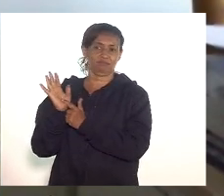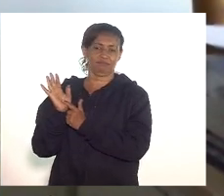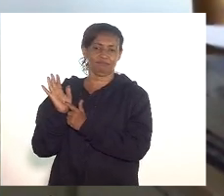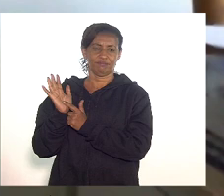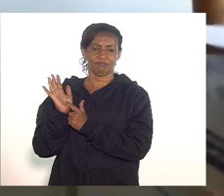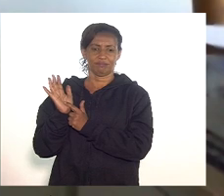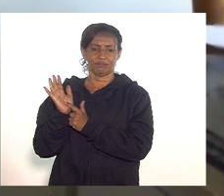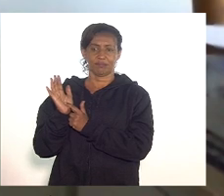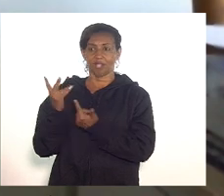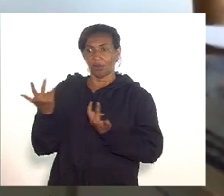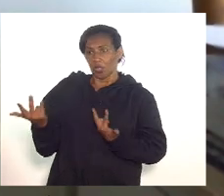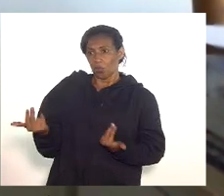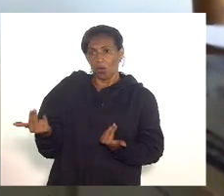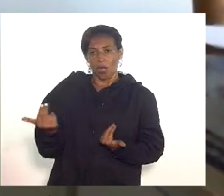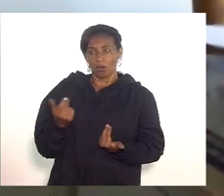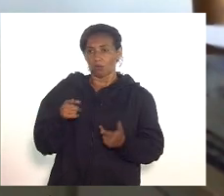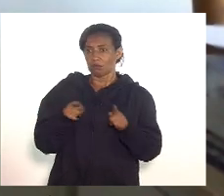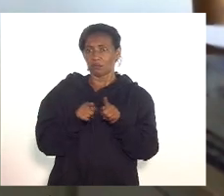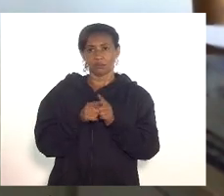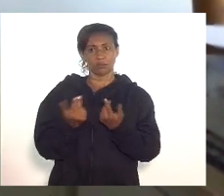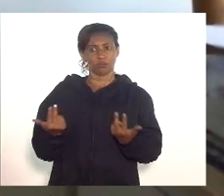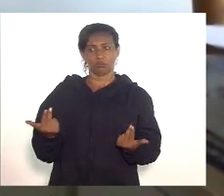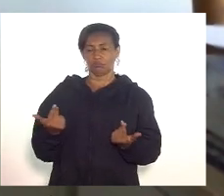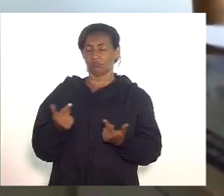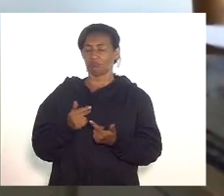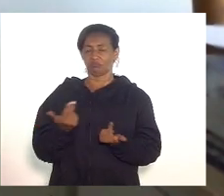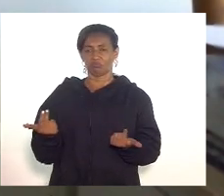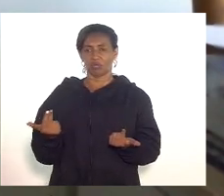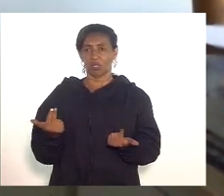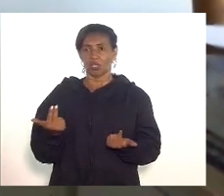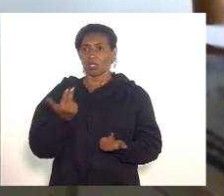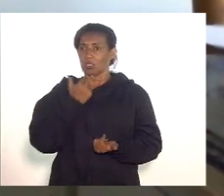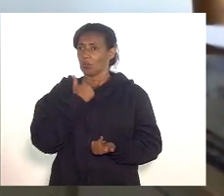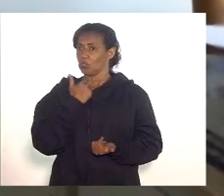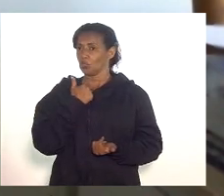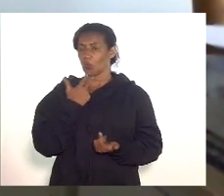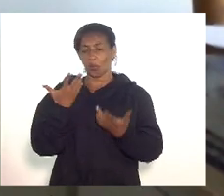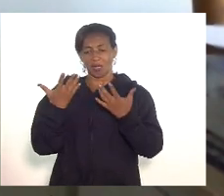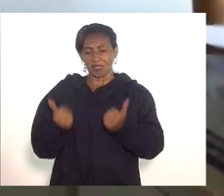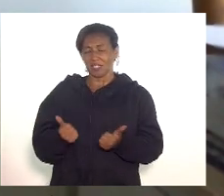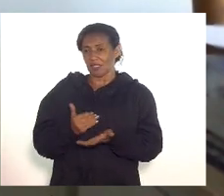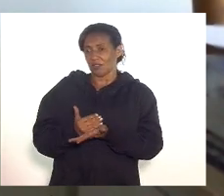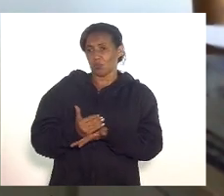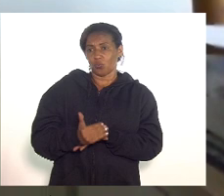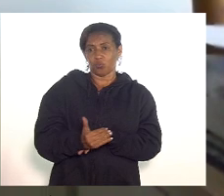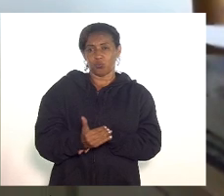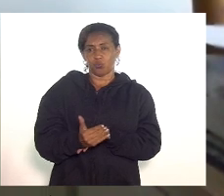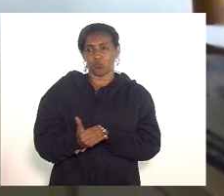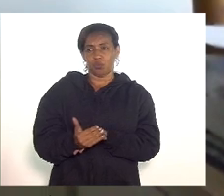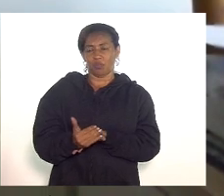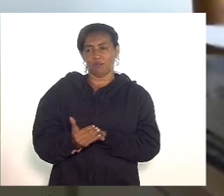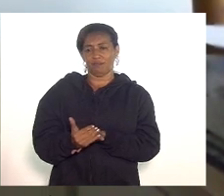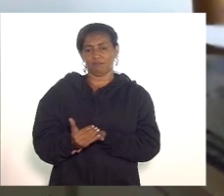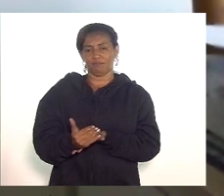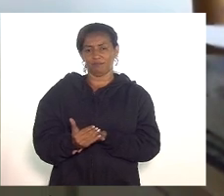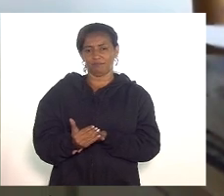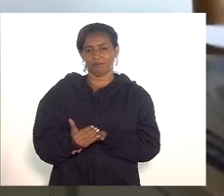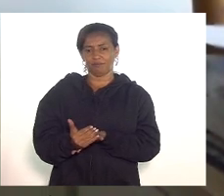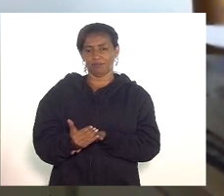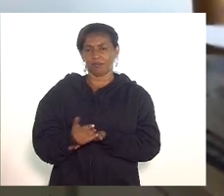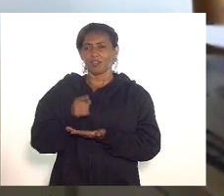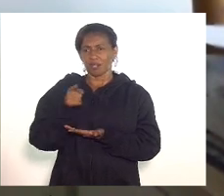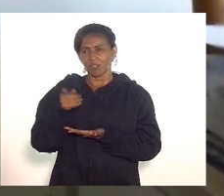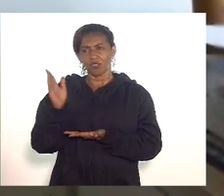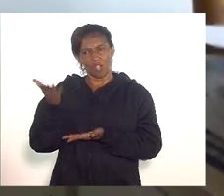então a gente não pode mais abraçar esses princípios de uma maneira alegórica a senhora